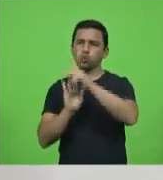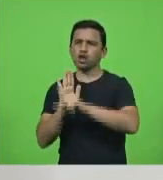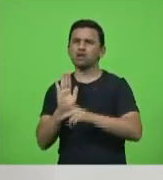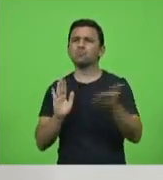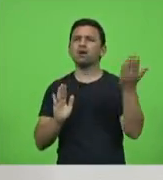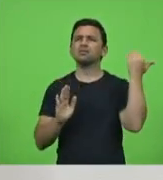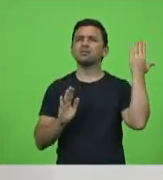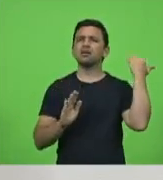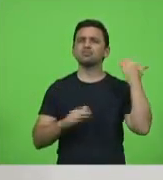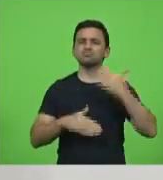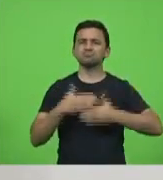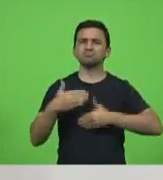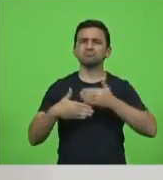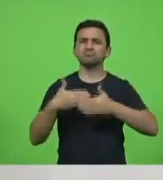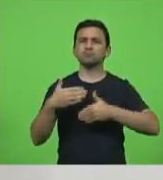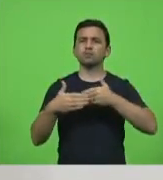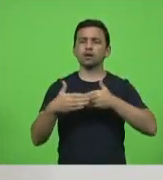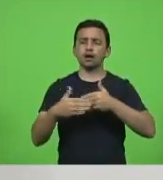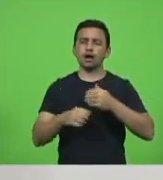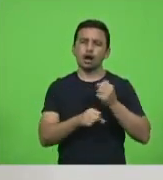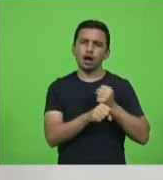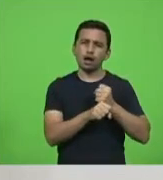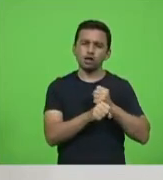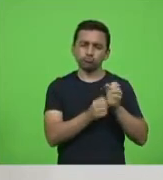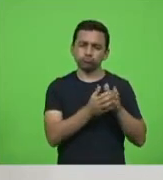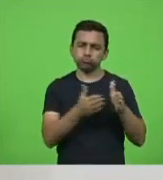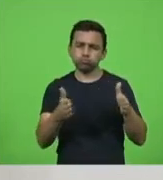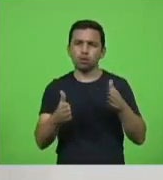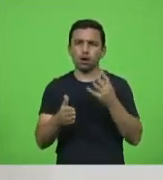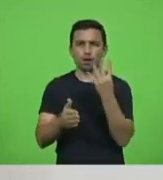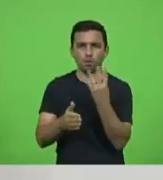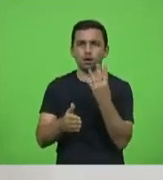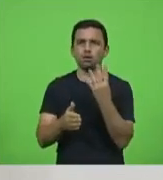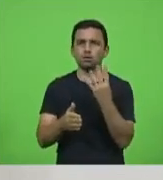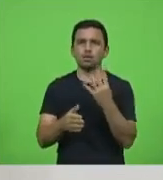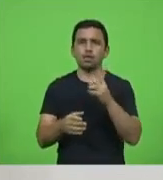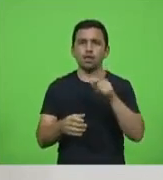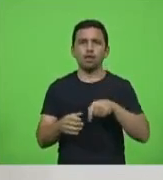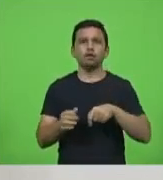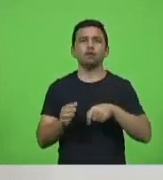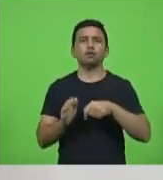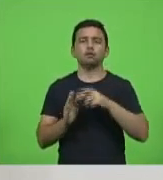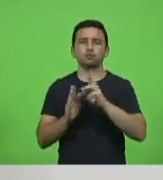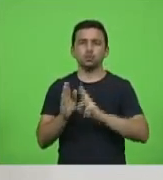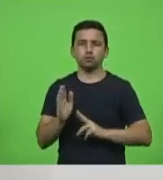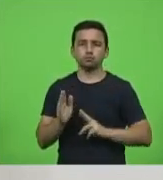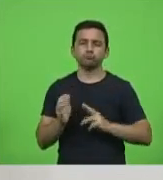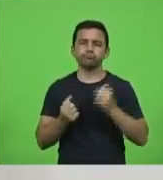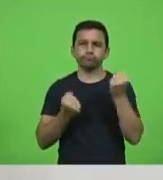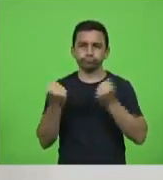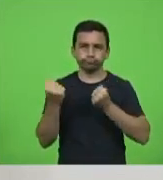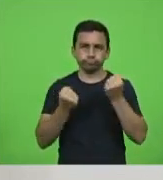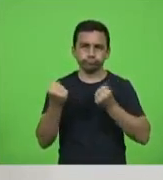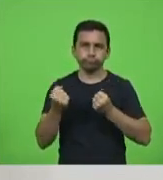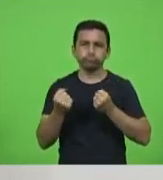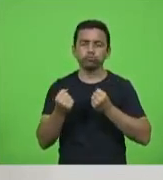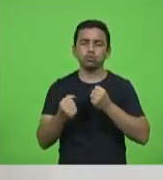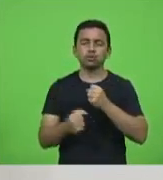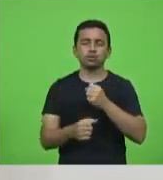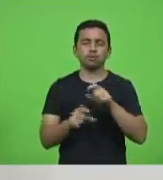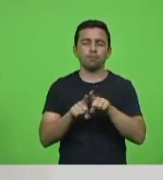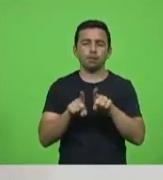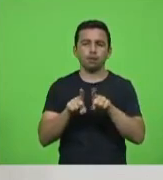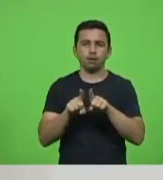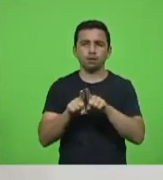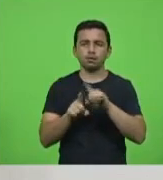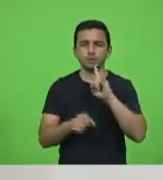cada quatro anos temos feito isso o relatório direção e álcool foi publicado em 2016 e